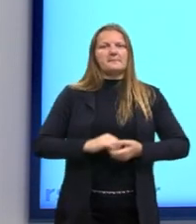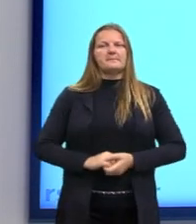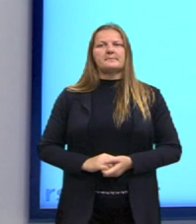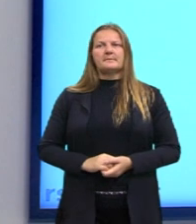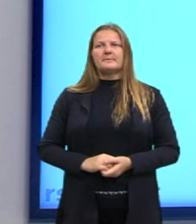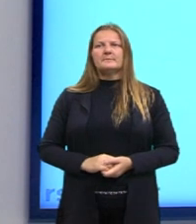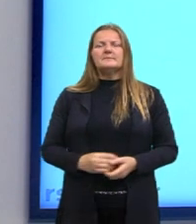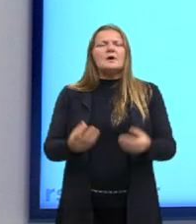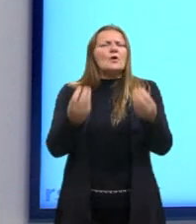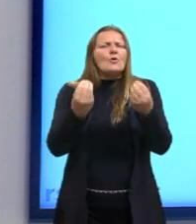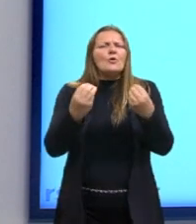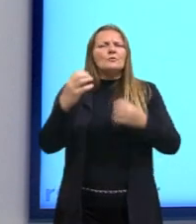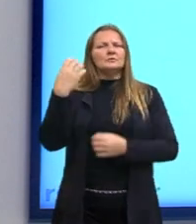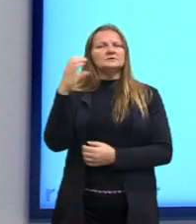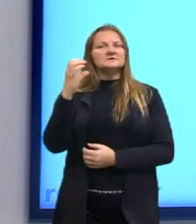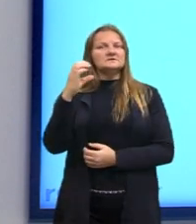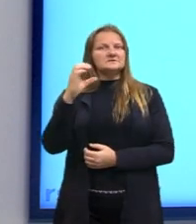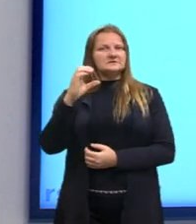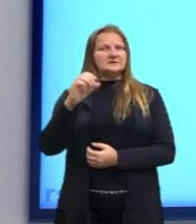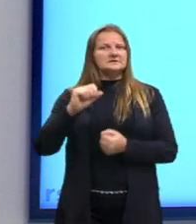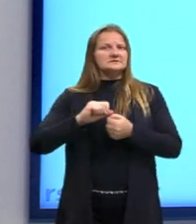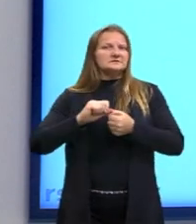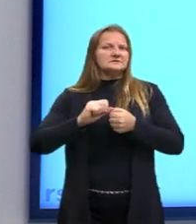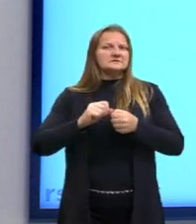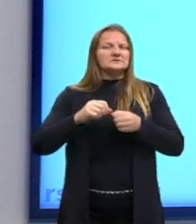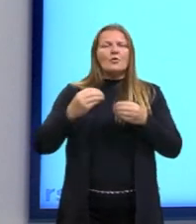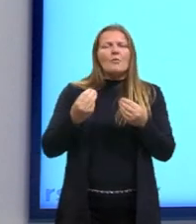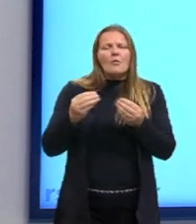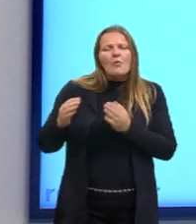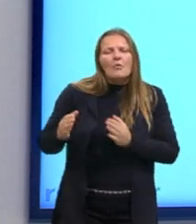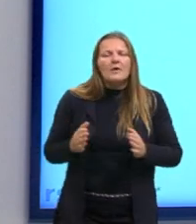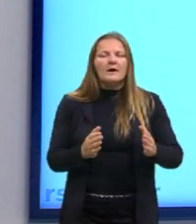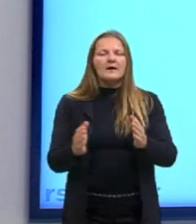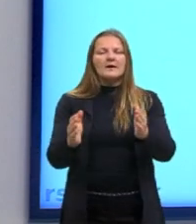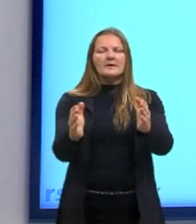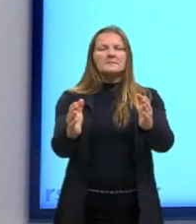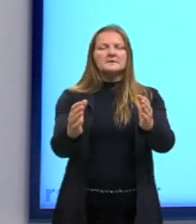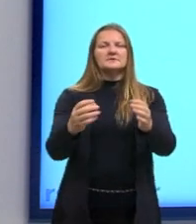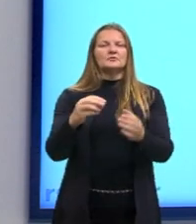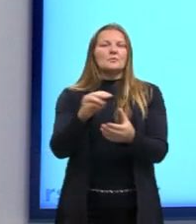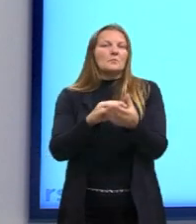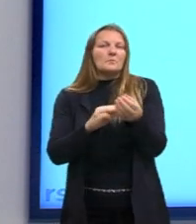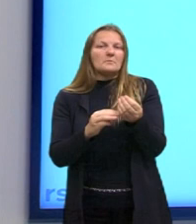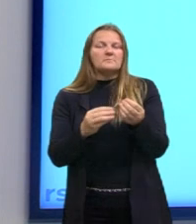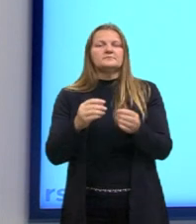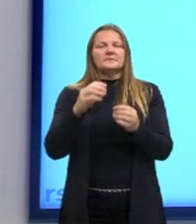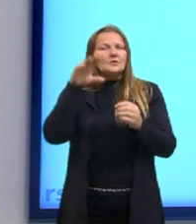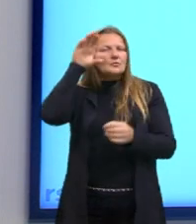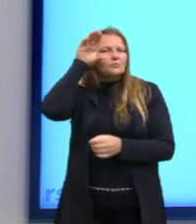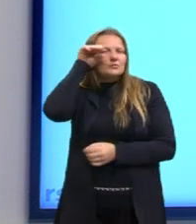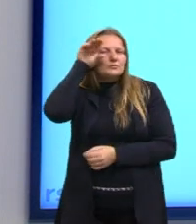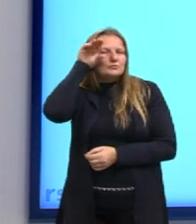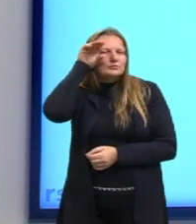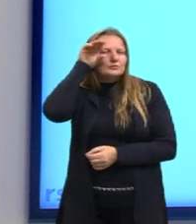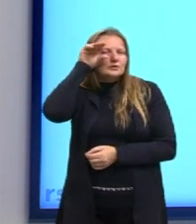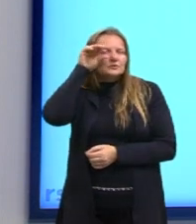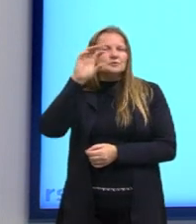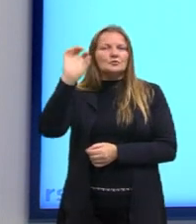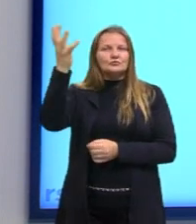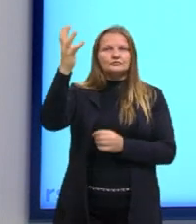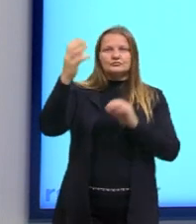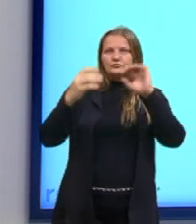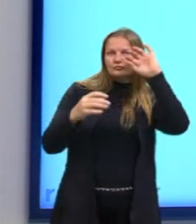Como é que, mais ou menos, a ciência caminha nesse sentido, né? Então, ela faz uma observação dos fenômenos regulares,